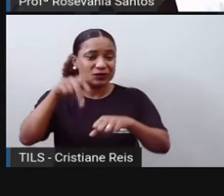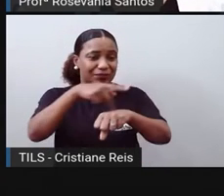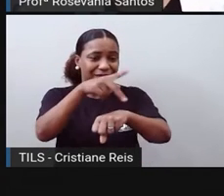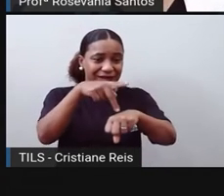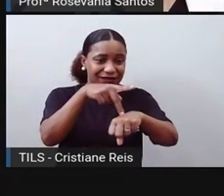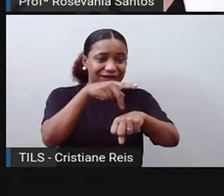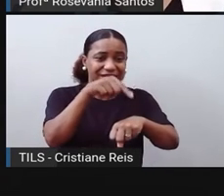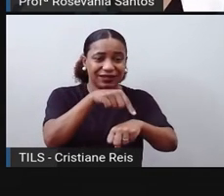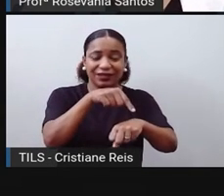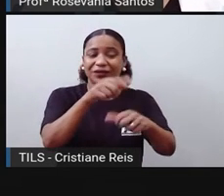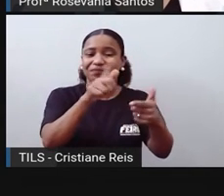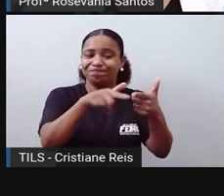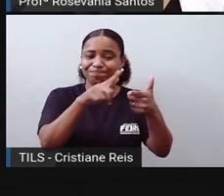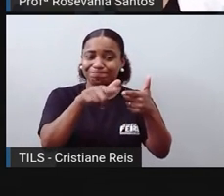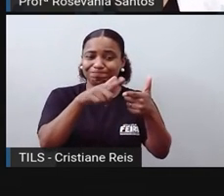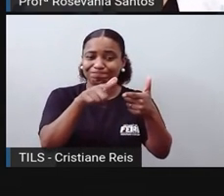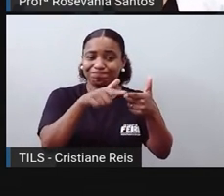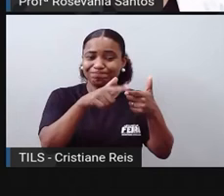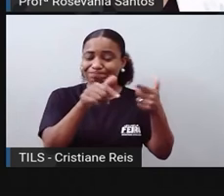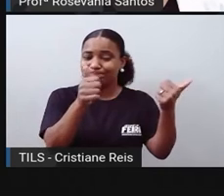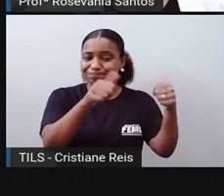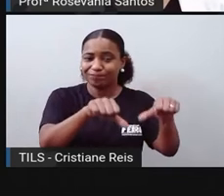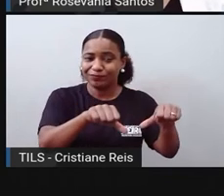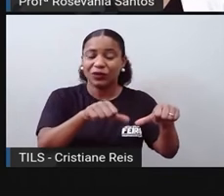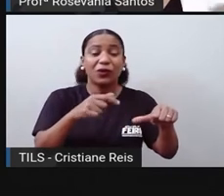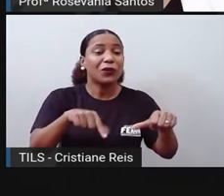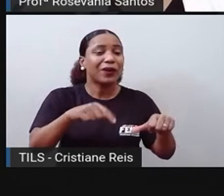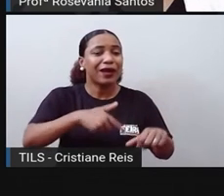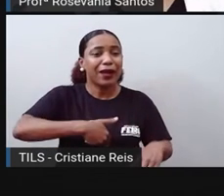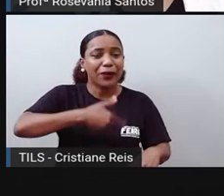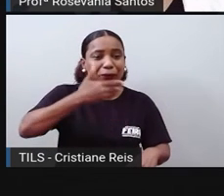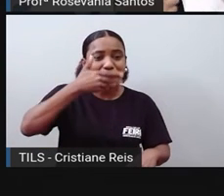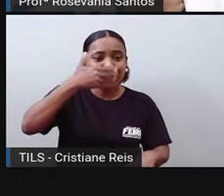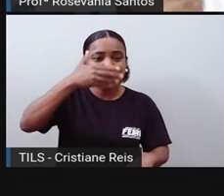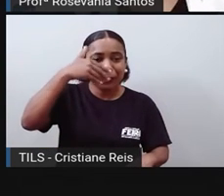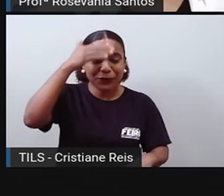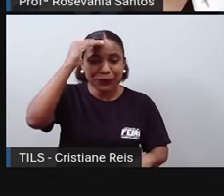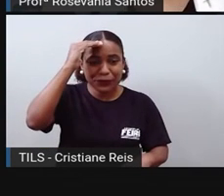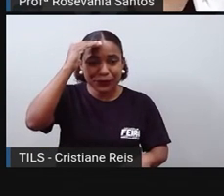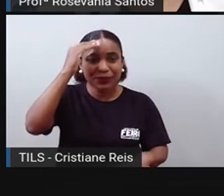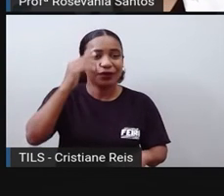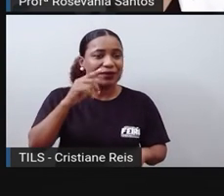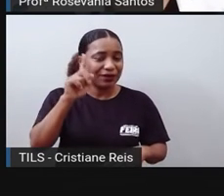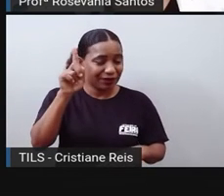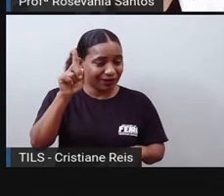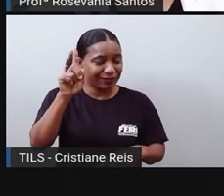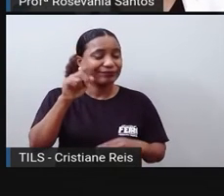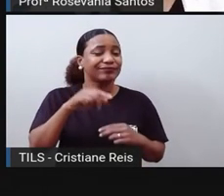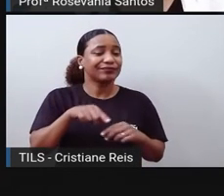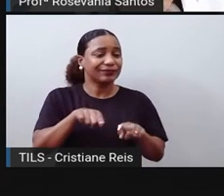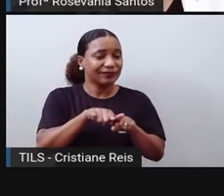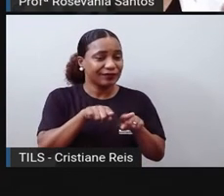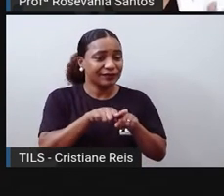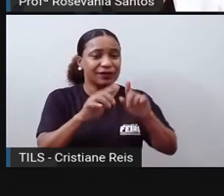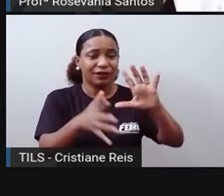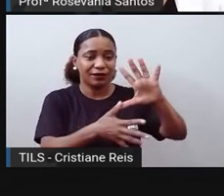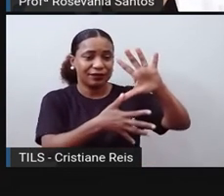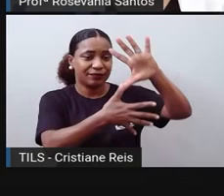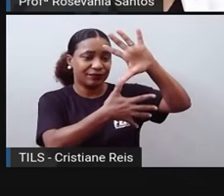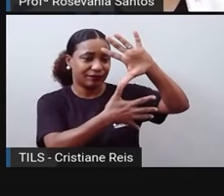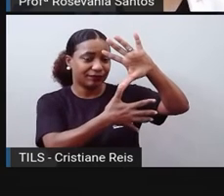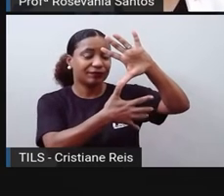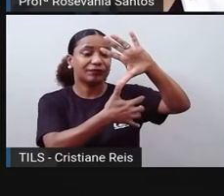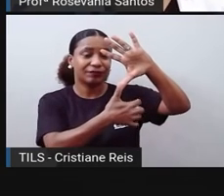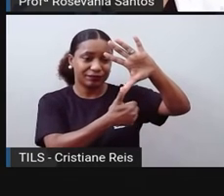que é o que a gente tem observado muito na Síria, o que a gente tem observado muito aqui em alguns países da América do Sul, né, que as pessoas